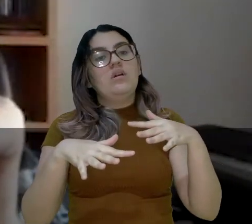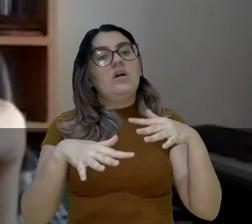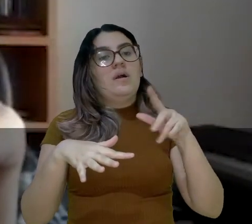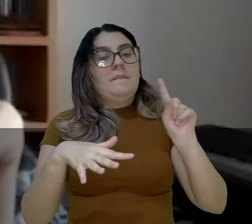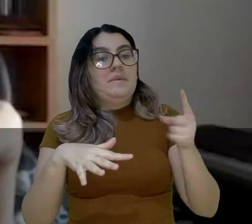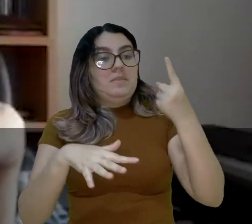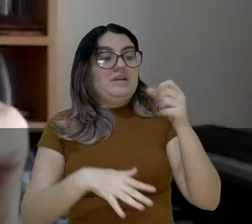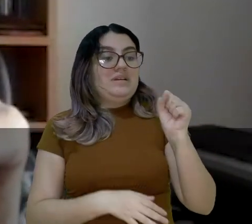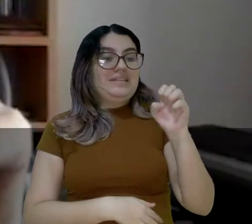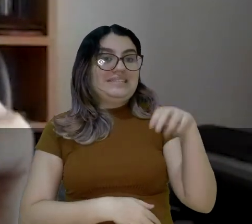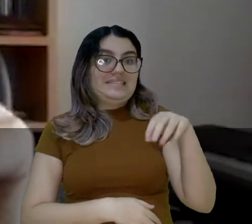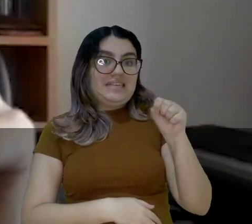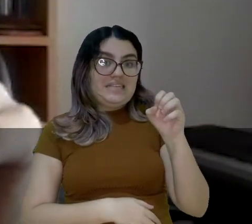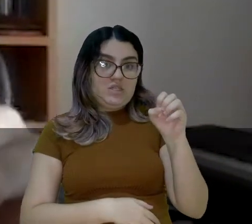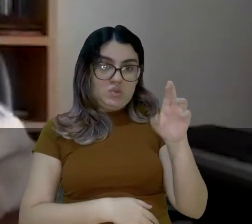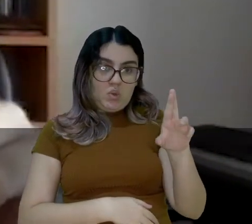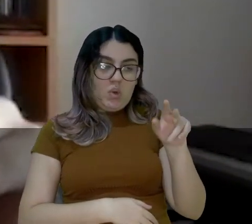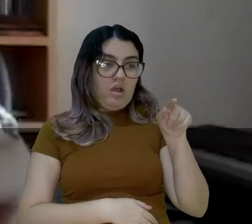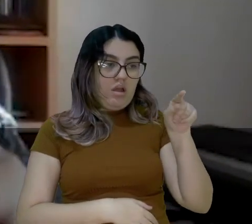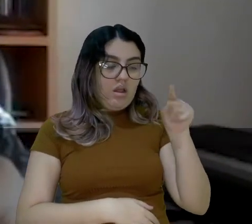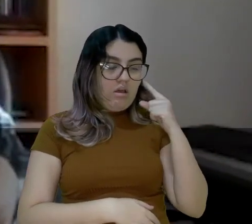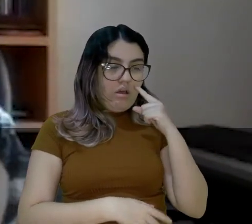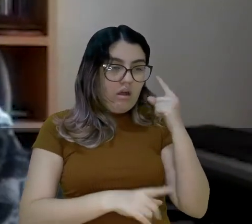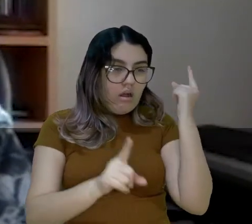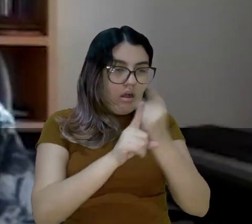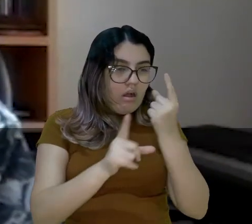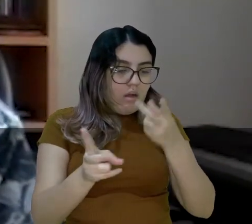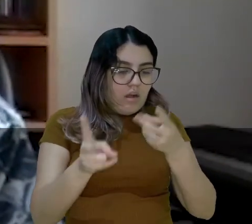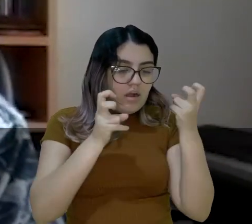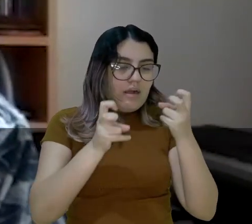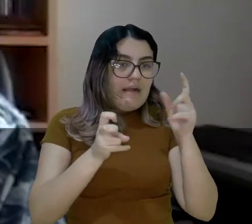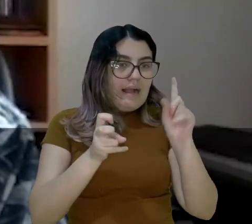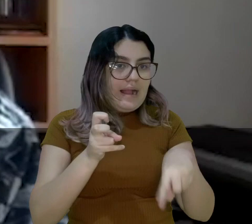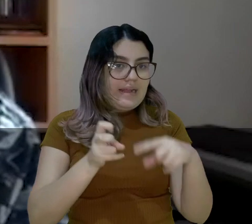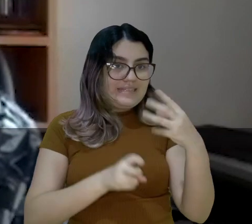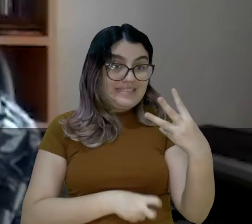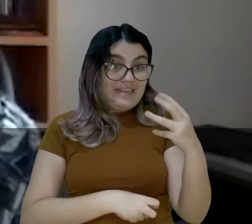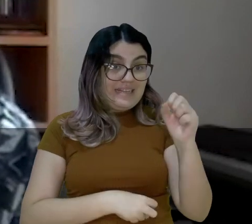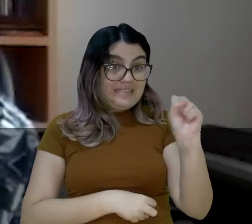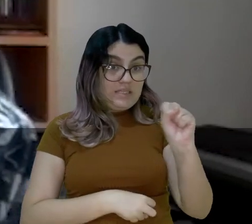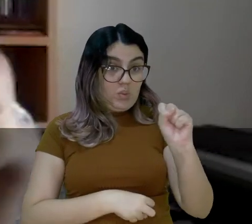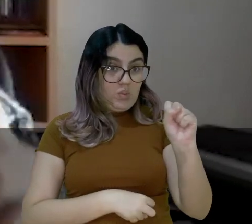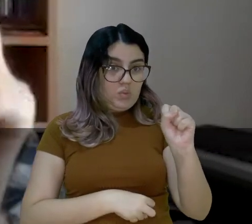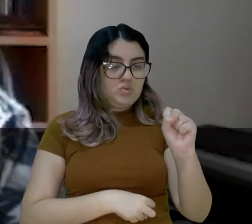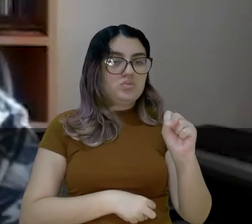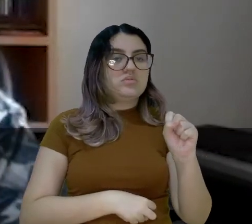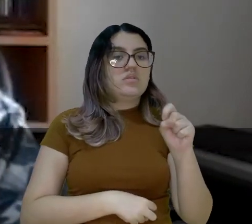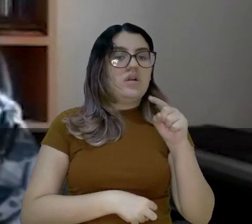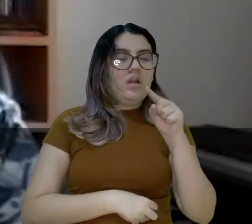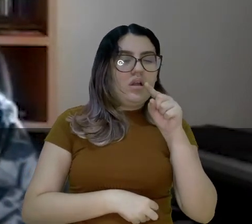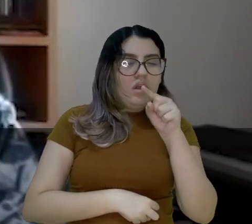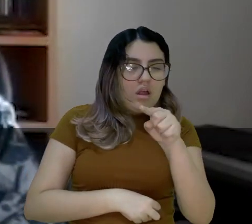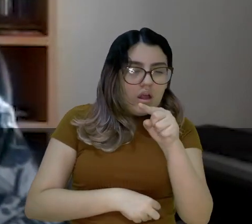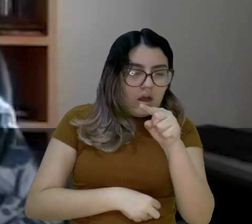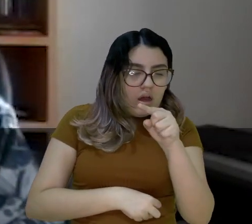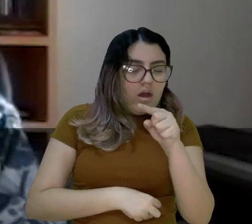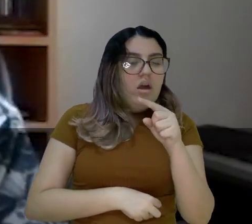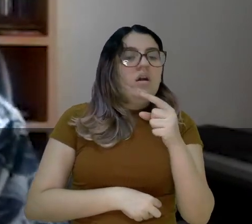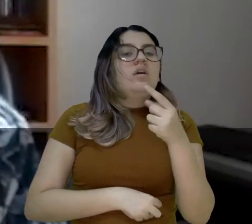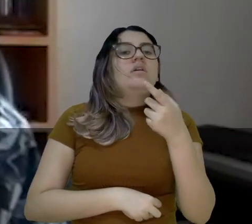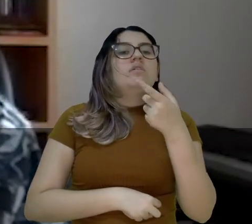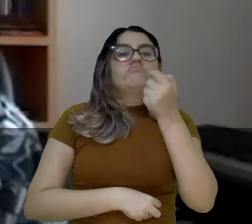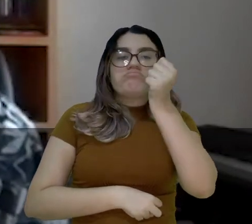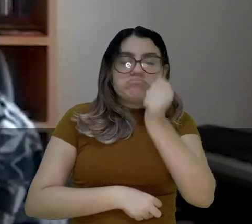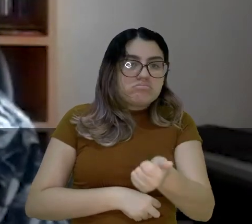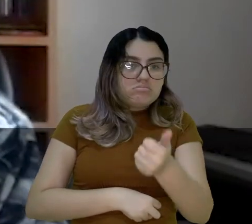o primeiro sensor que percebe que tem um terremoto usa só três segundos do sinal do terremoto.